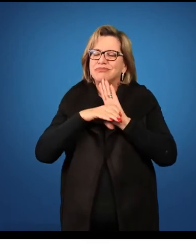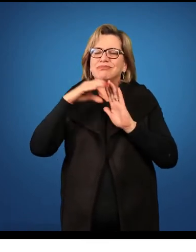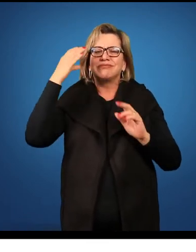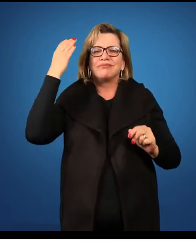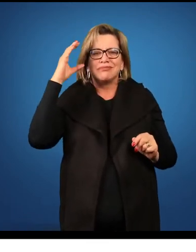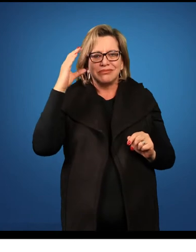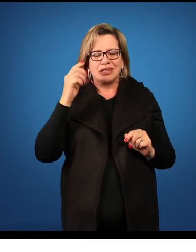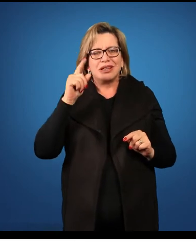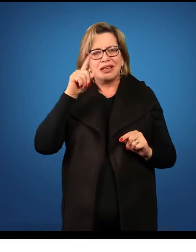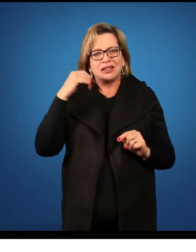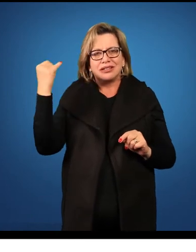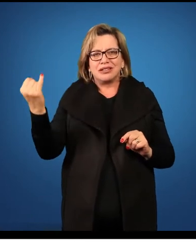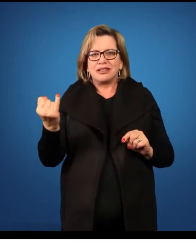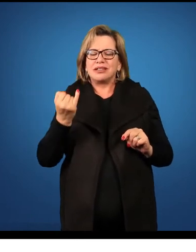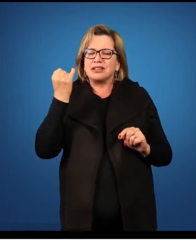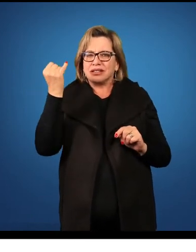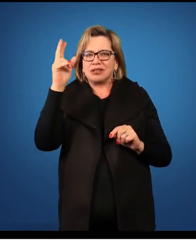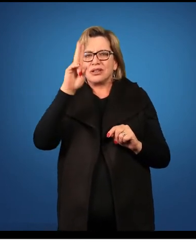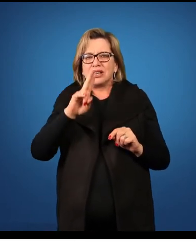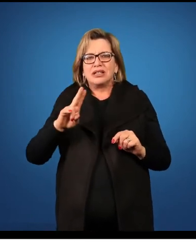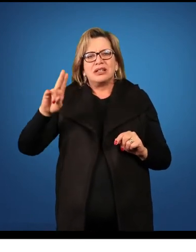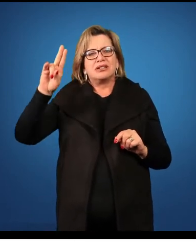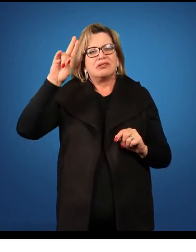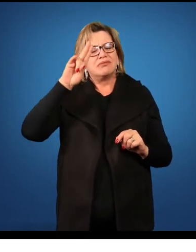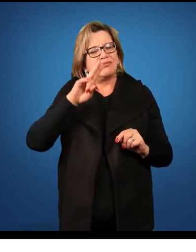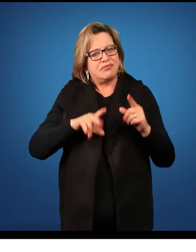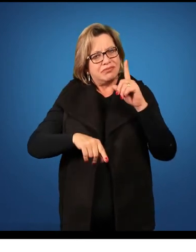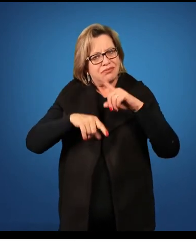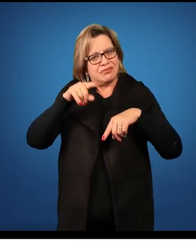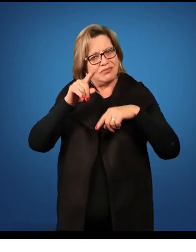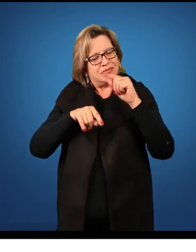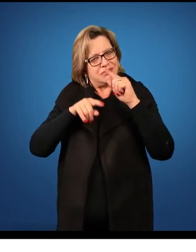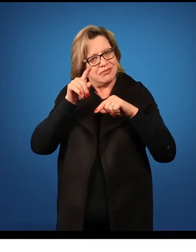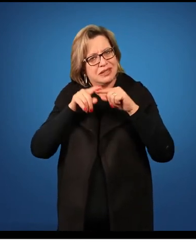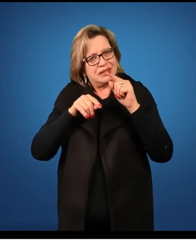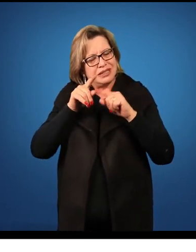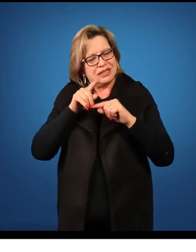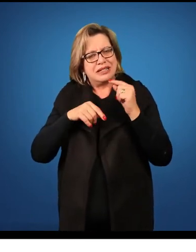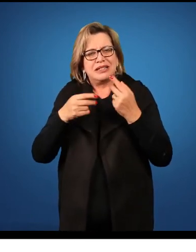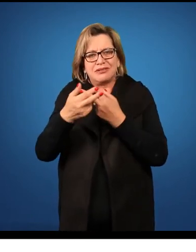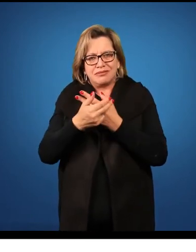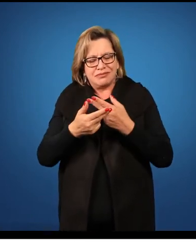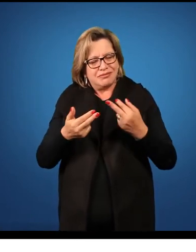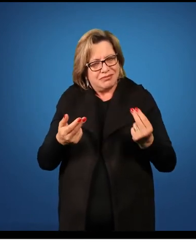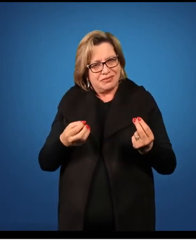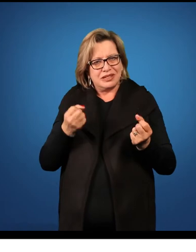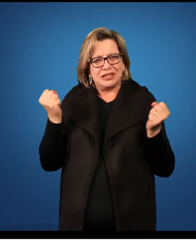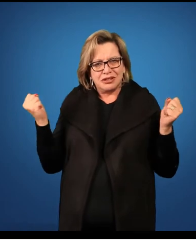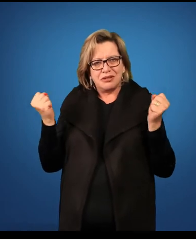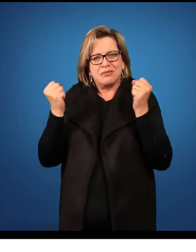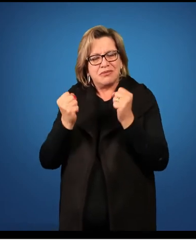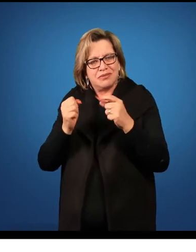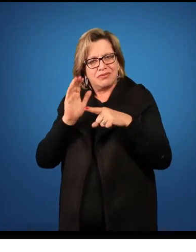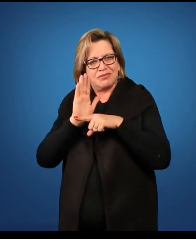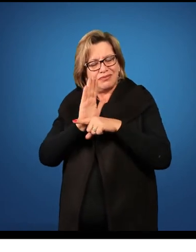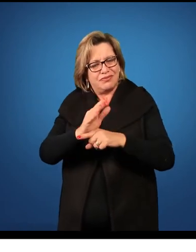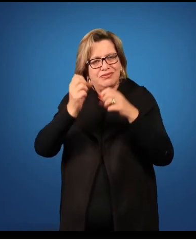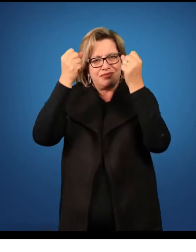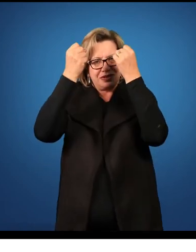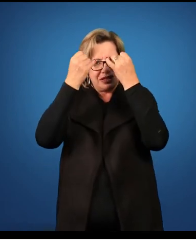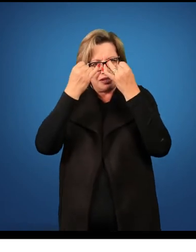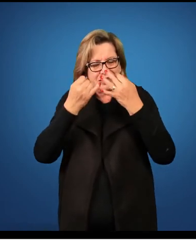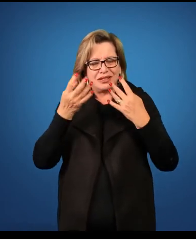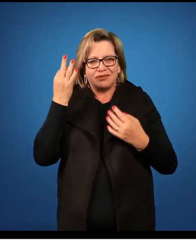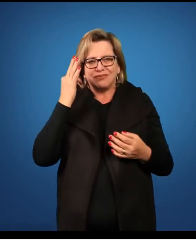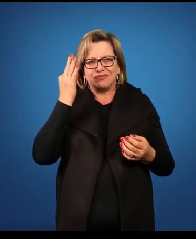importante utilizar no ensino de ciências essas ferramentas que vão auxiliar na explicação muitas vezes de algumas